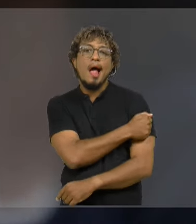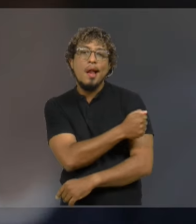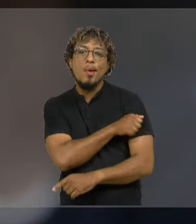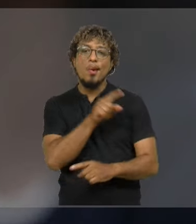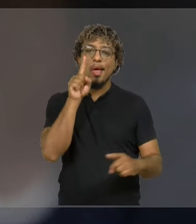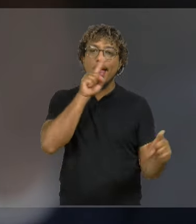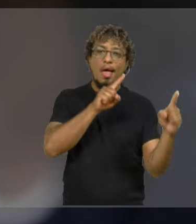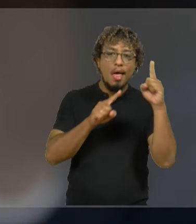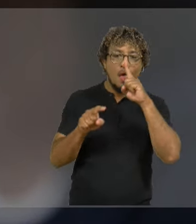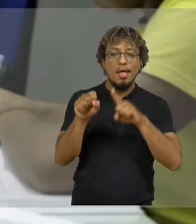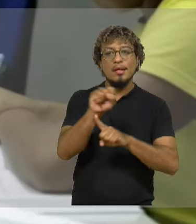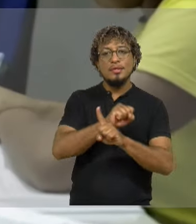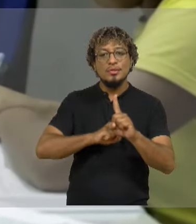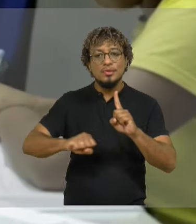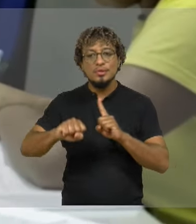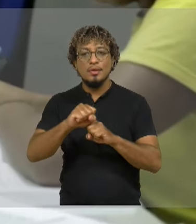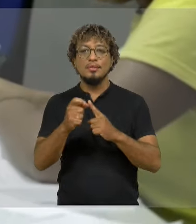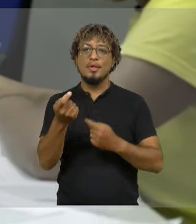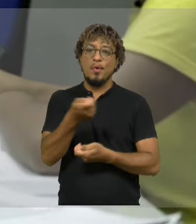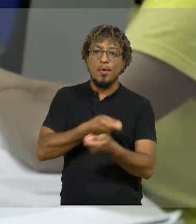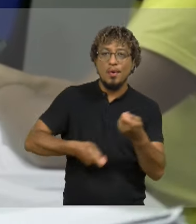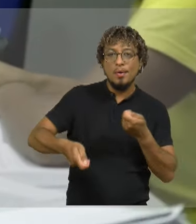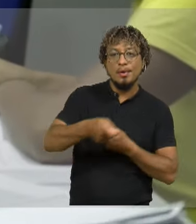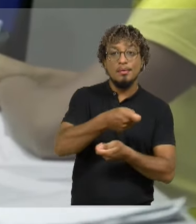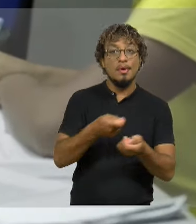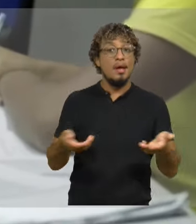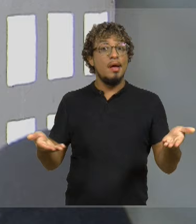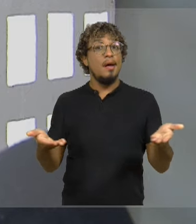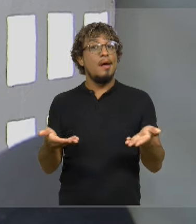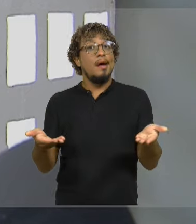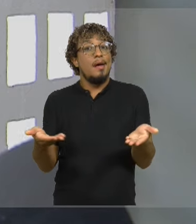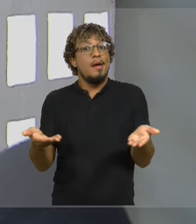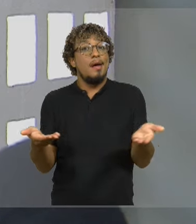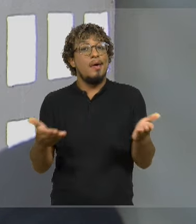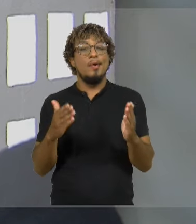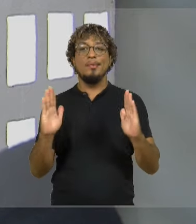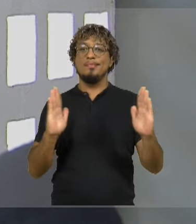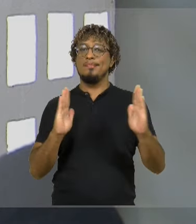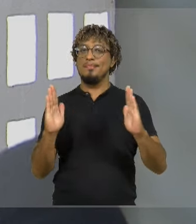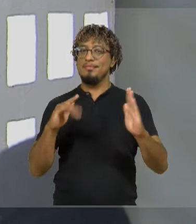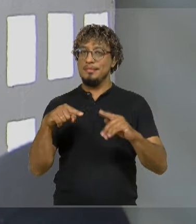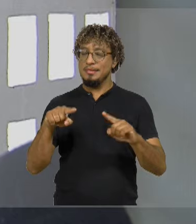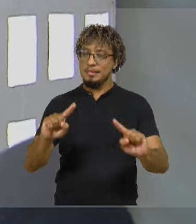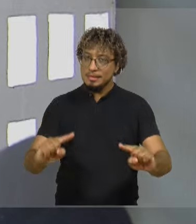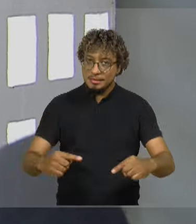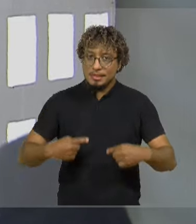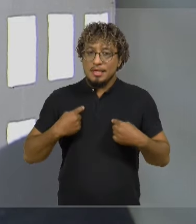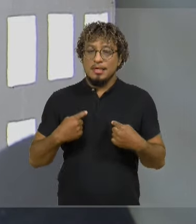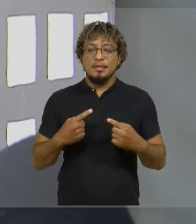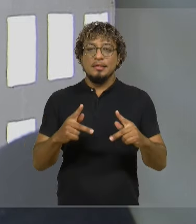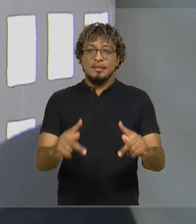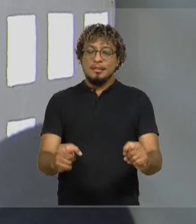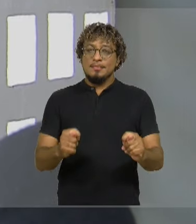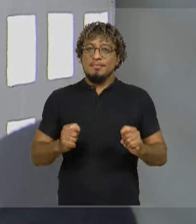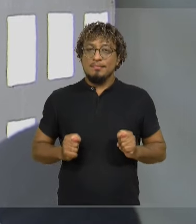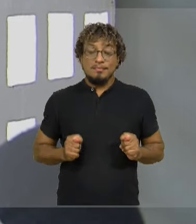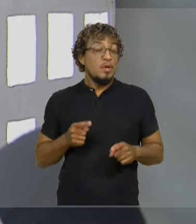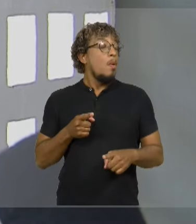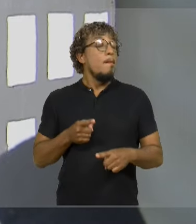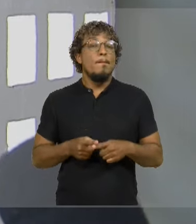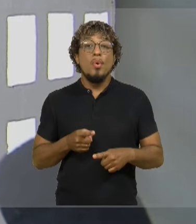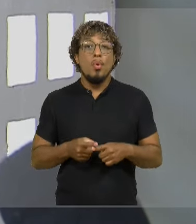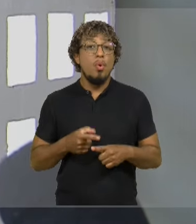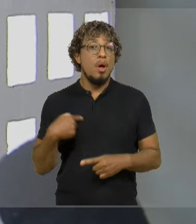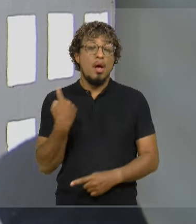vulnerabilidade socioeconômica. Agora vamos iniciar um momento desafiador no sentido de austeridade. Por quê? Porque a gente não